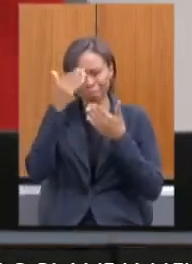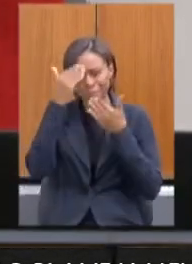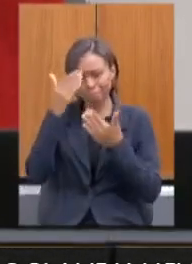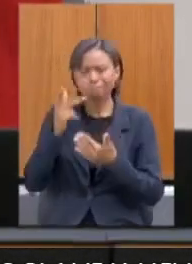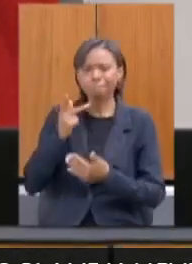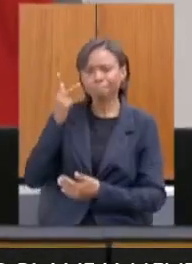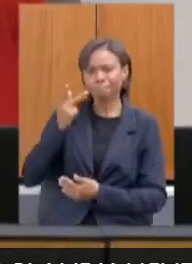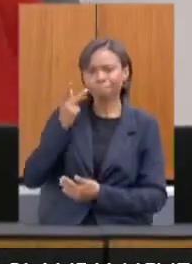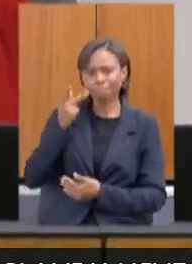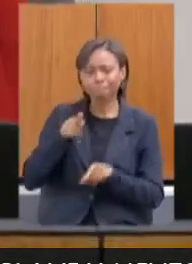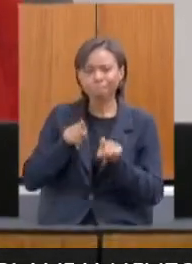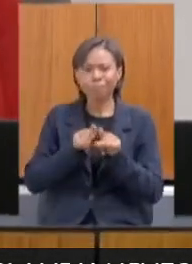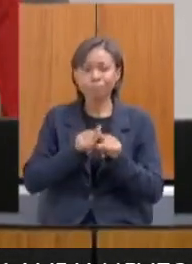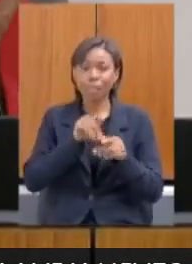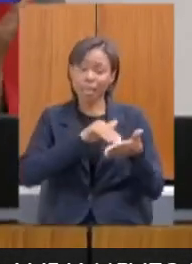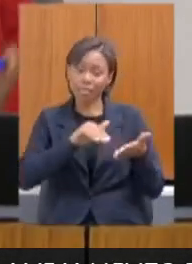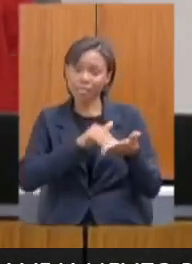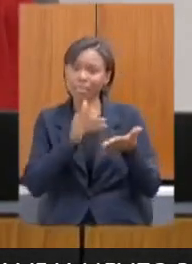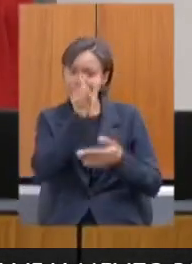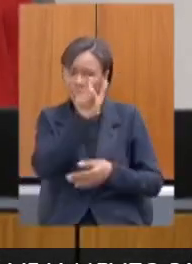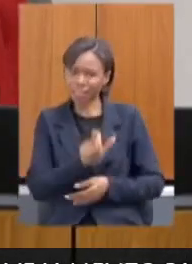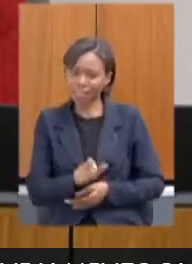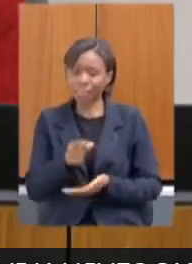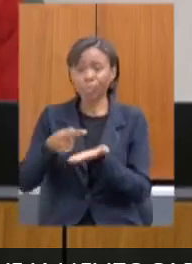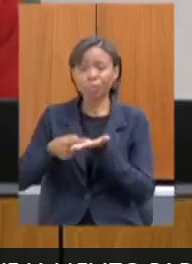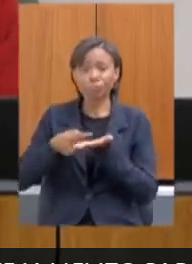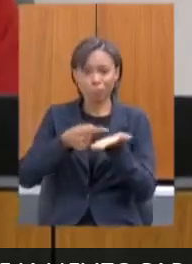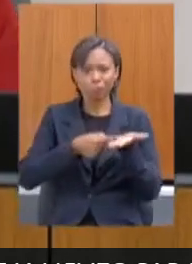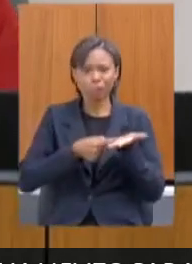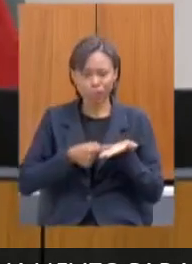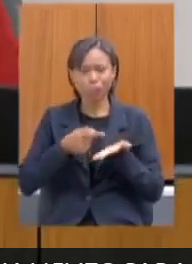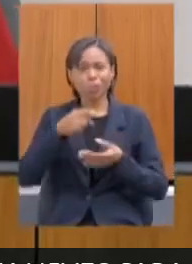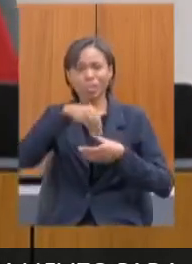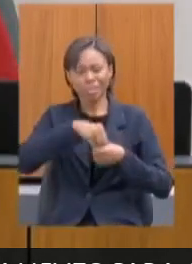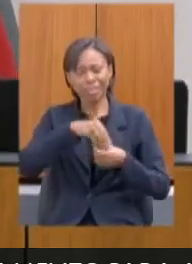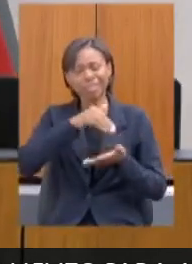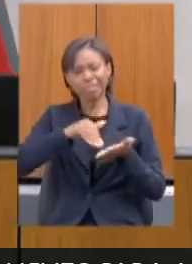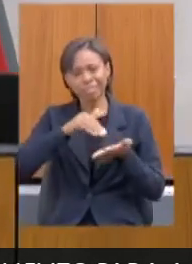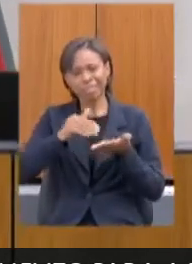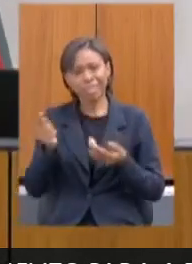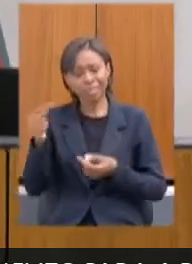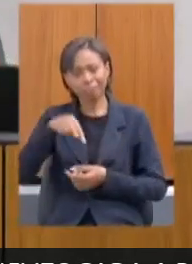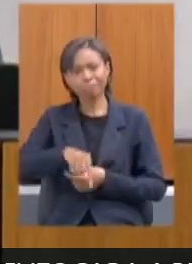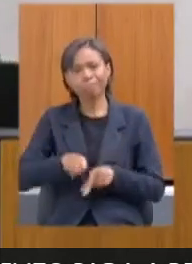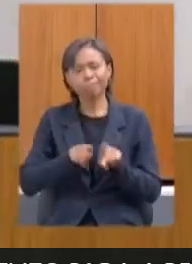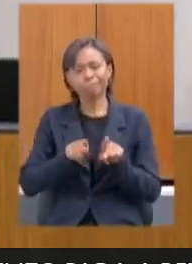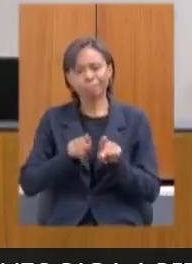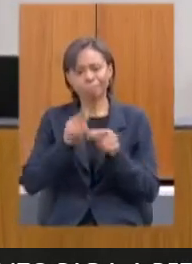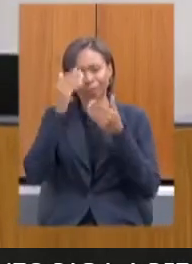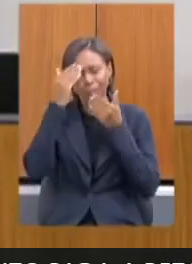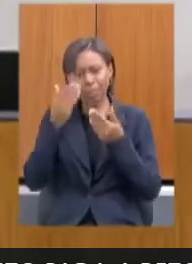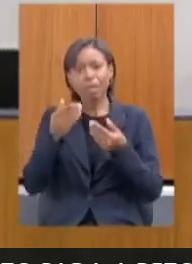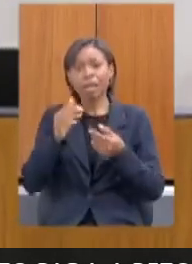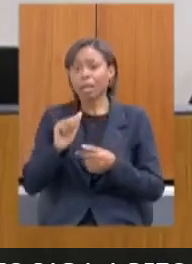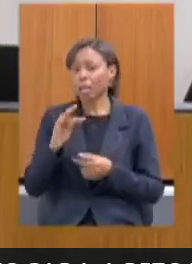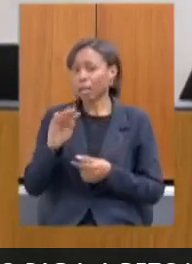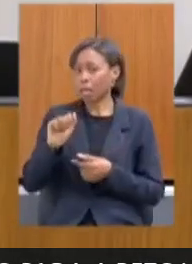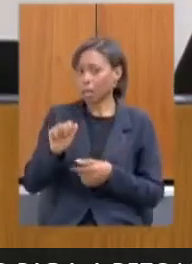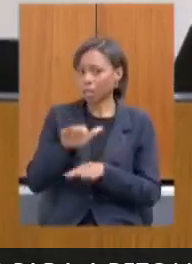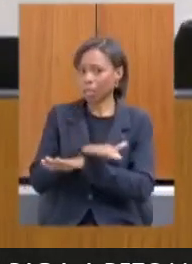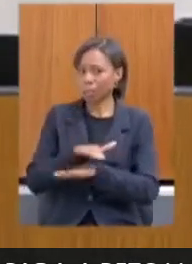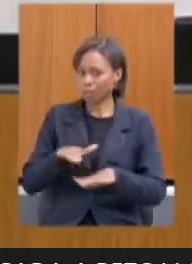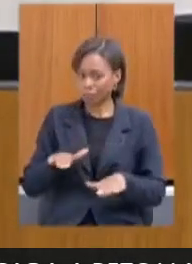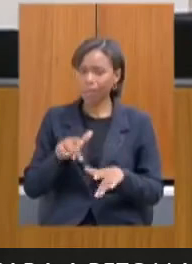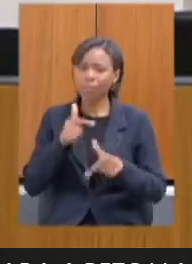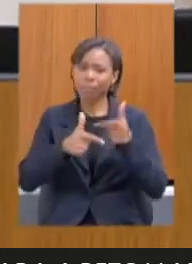parlamentares, da secretária e das convidadas e convidados da secretaria que também estiveram presentes, determina a laboratura da ata